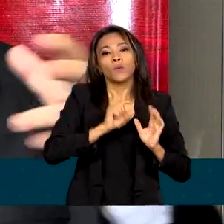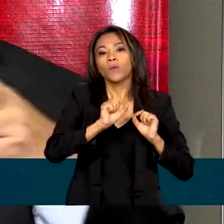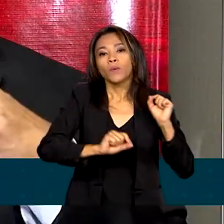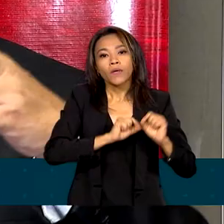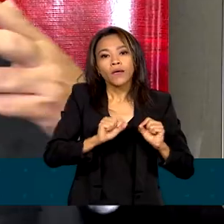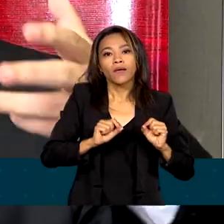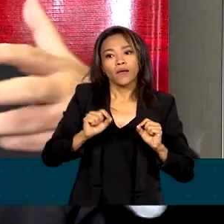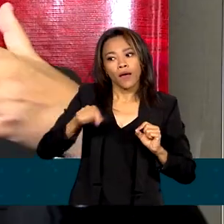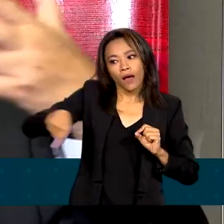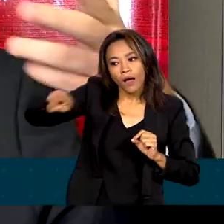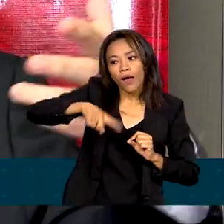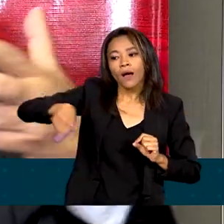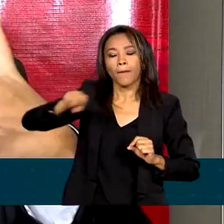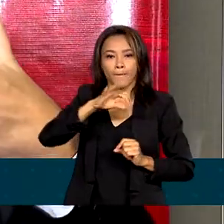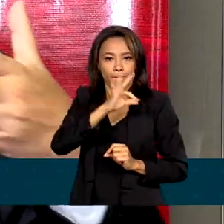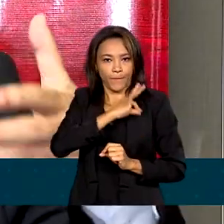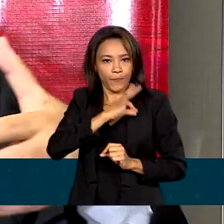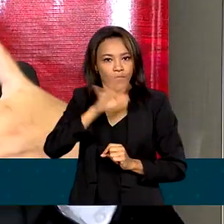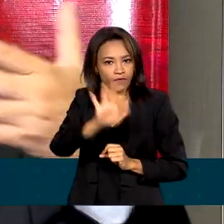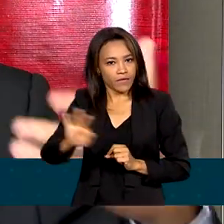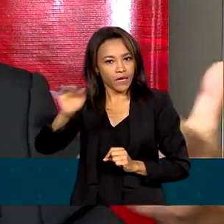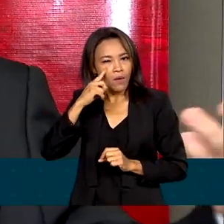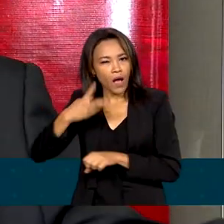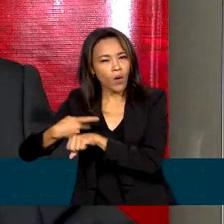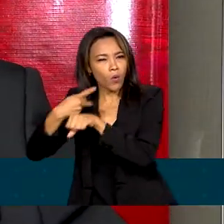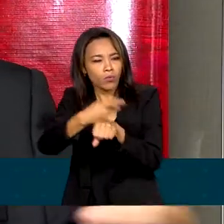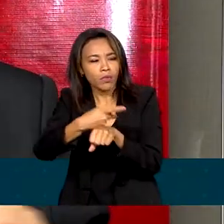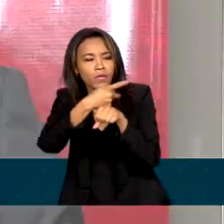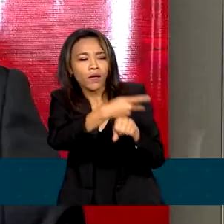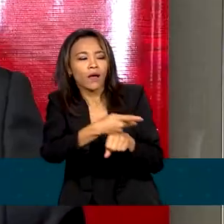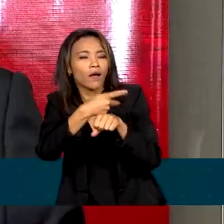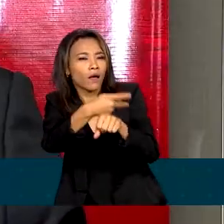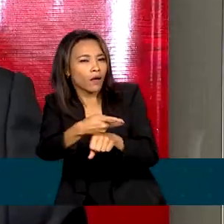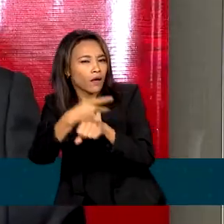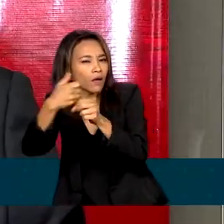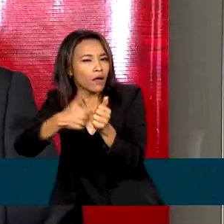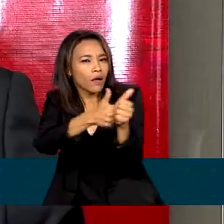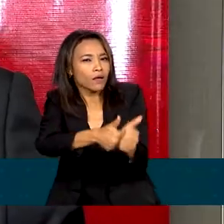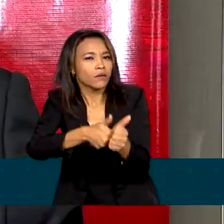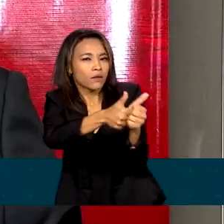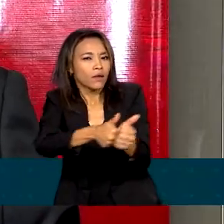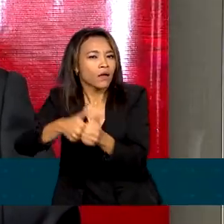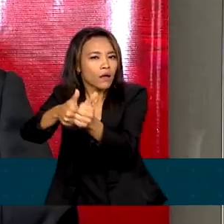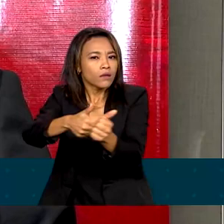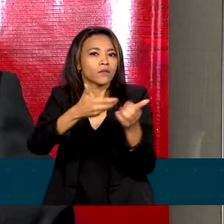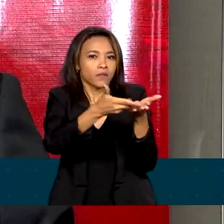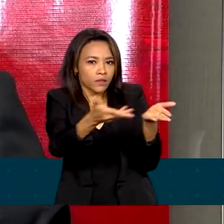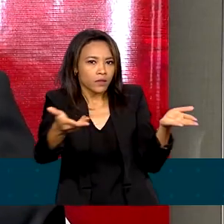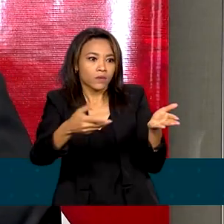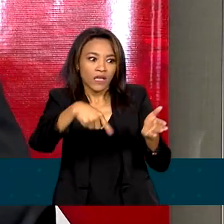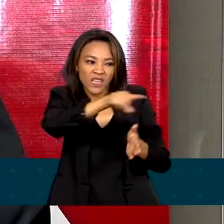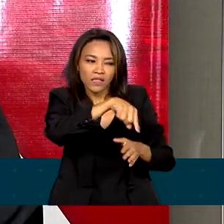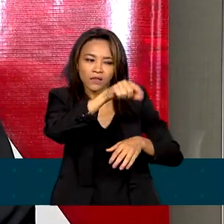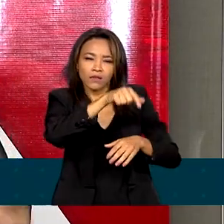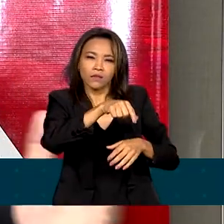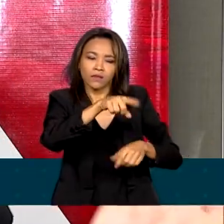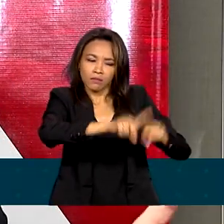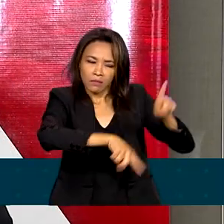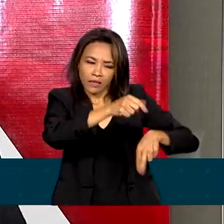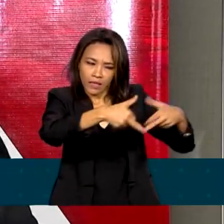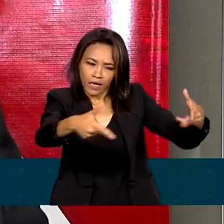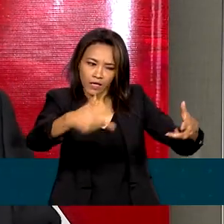eventos, ou essas possibilidades, ou esses indícios. Esses elementos indiciários, elementos de prova,